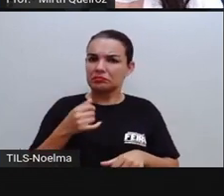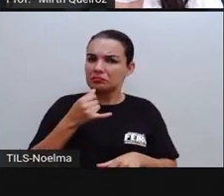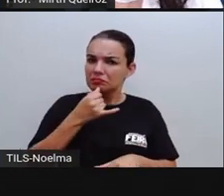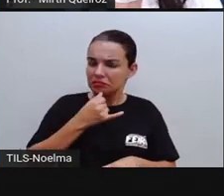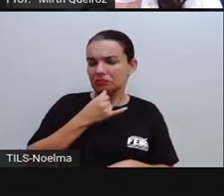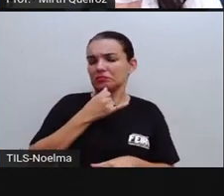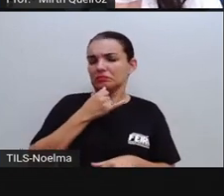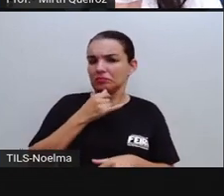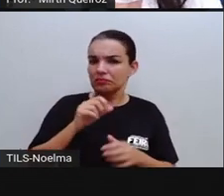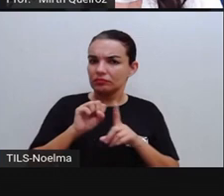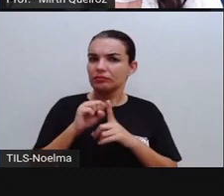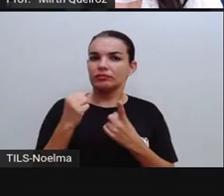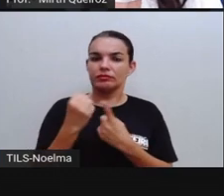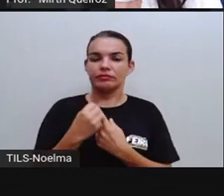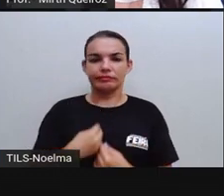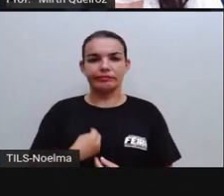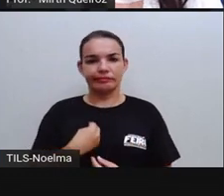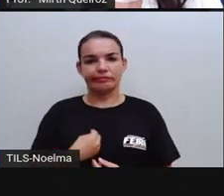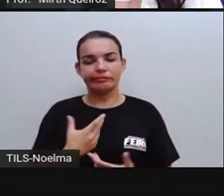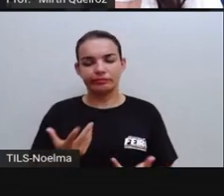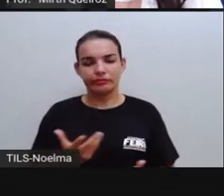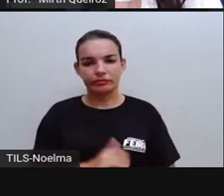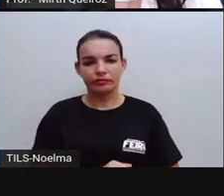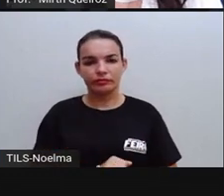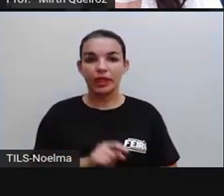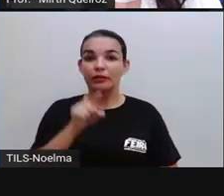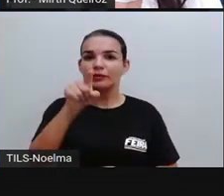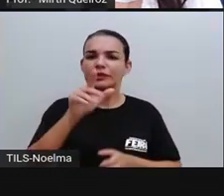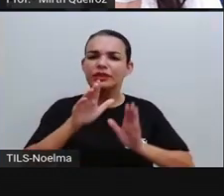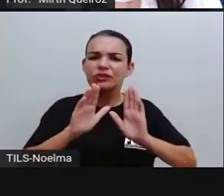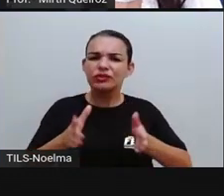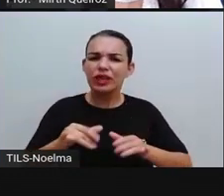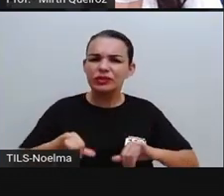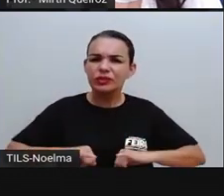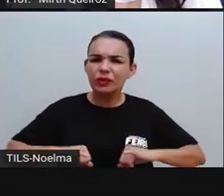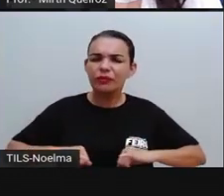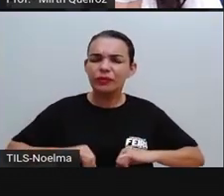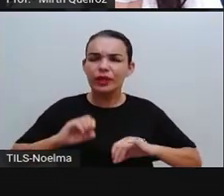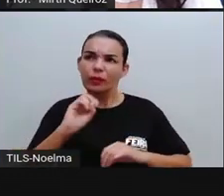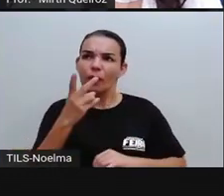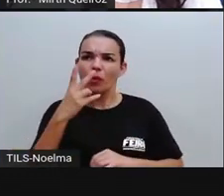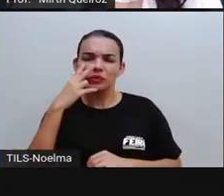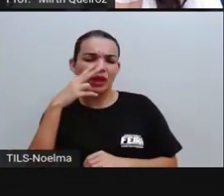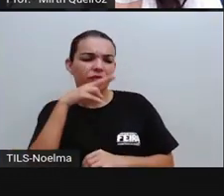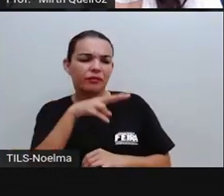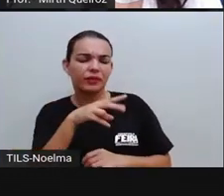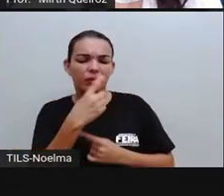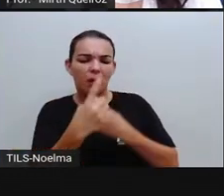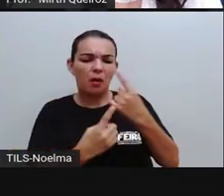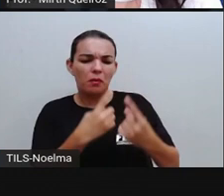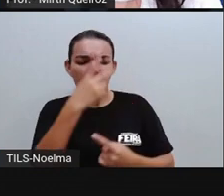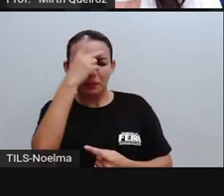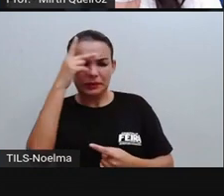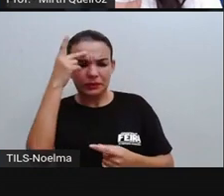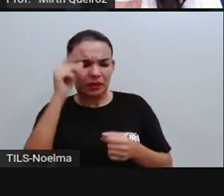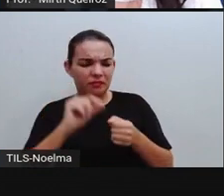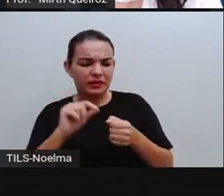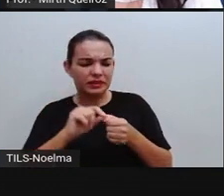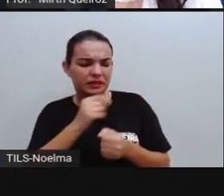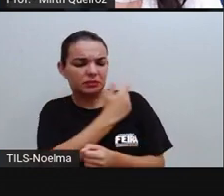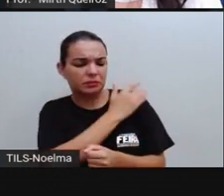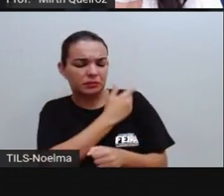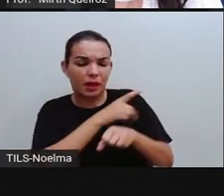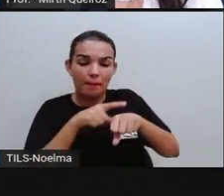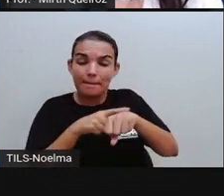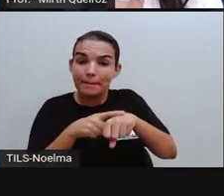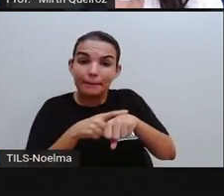na nossa sociedade. E você? Já sofreu ou presenciou uma cena de racismo? Lembrando que